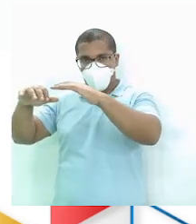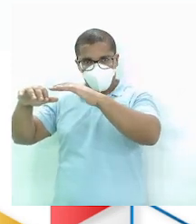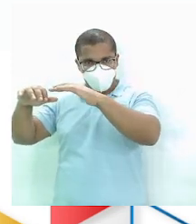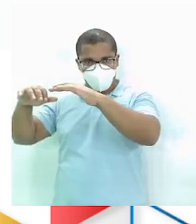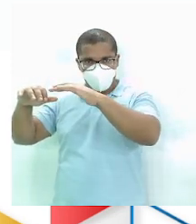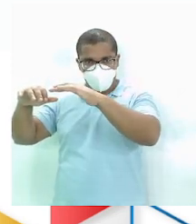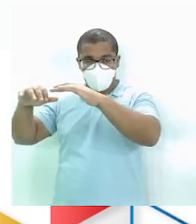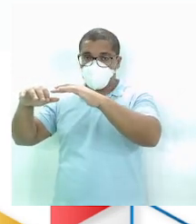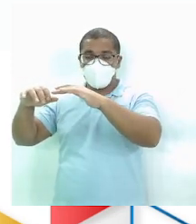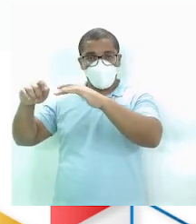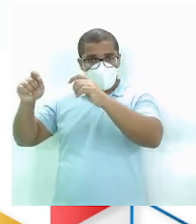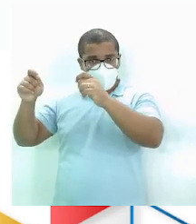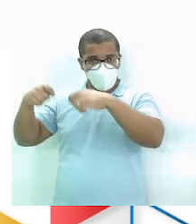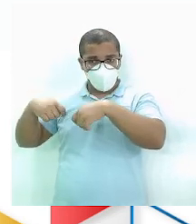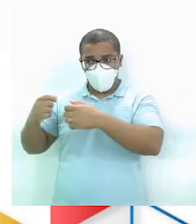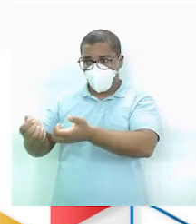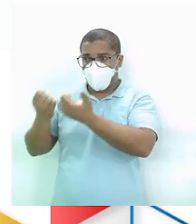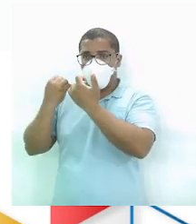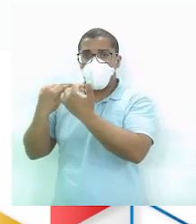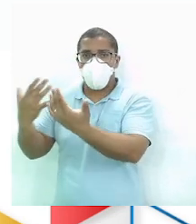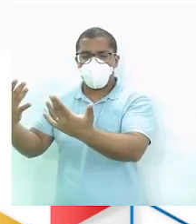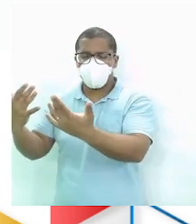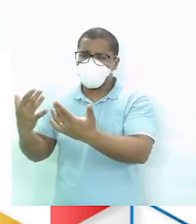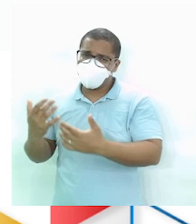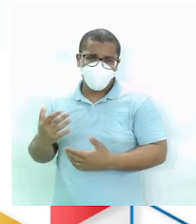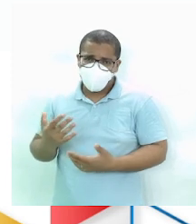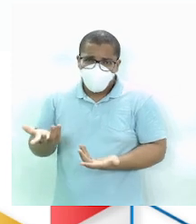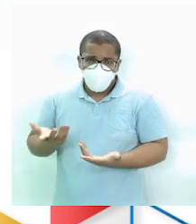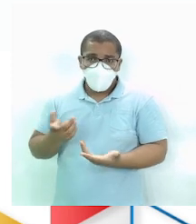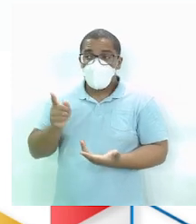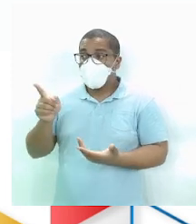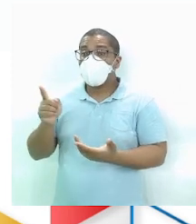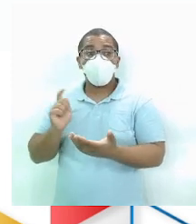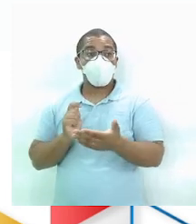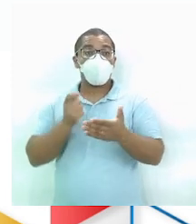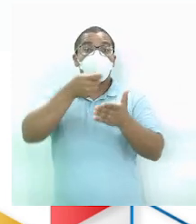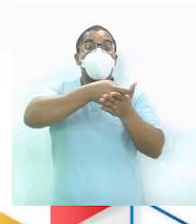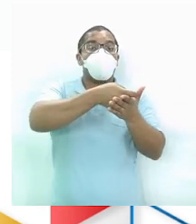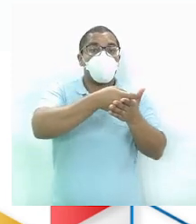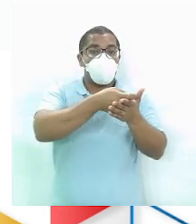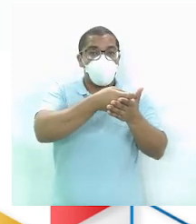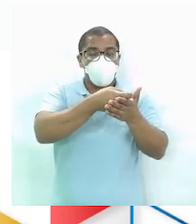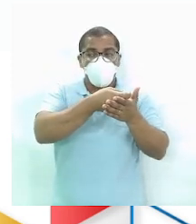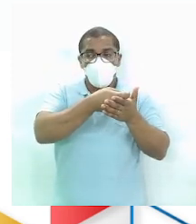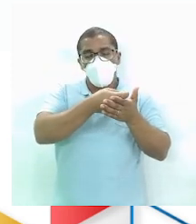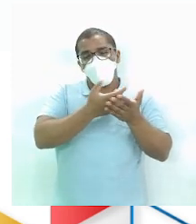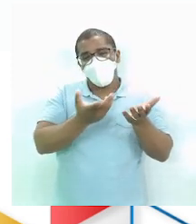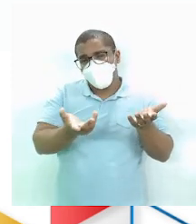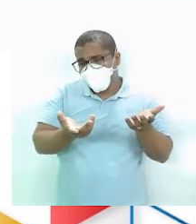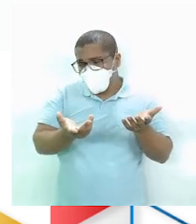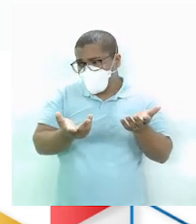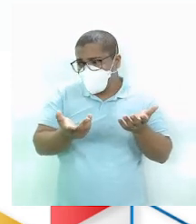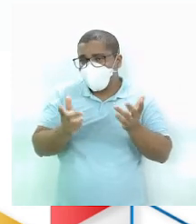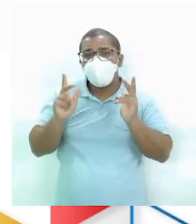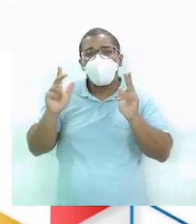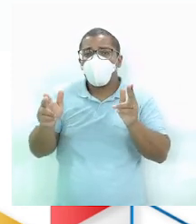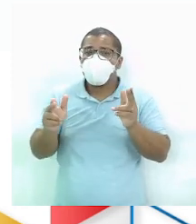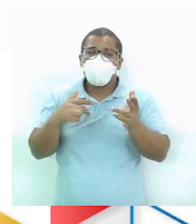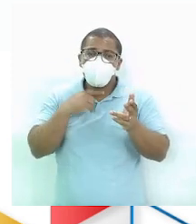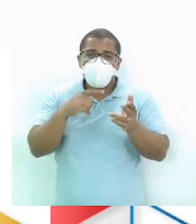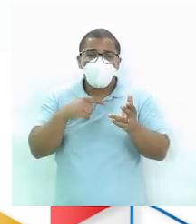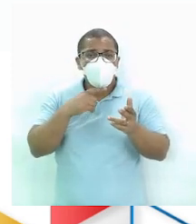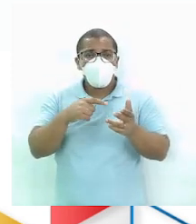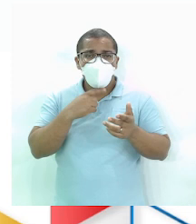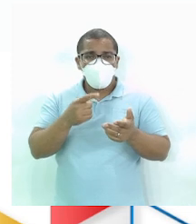Inundadas Não dar a mesma produção que antes Então, o cara não podia pagar Claro, né? A mesma taxa